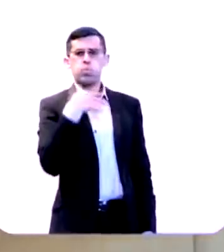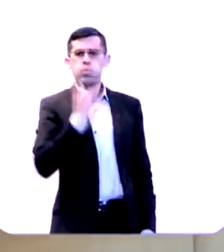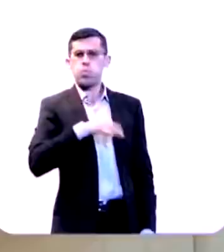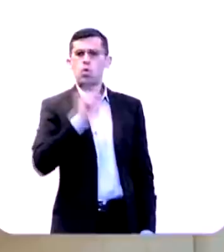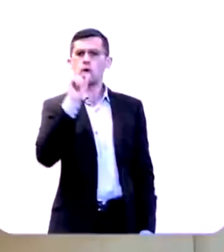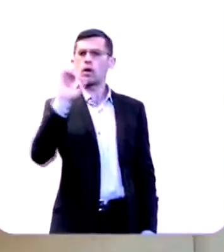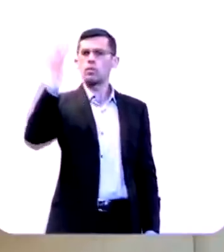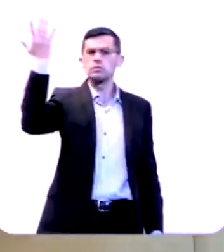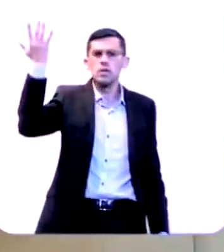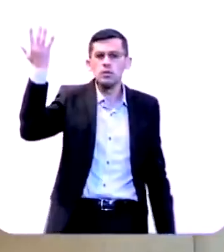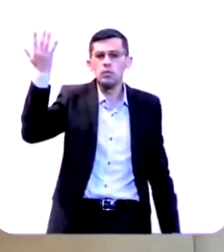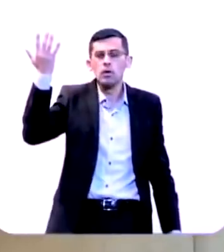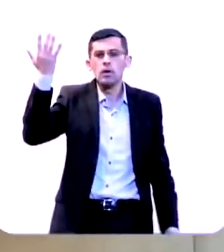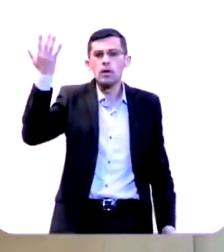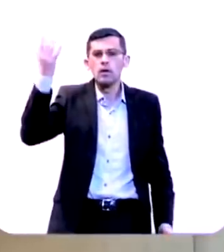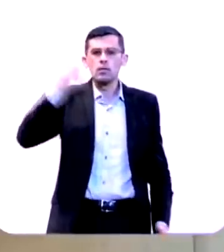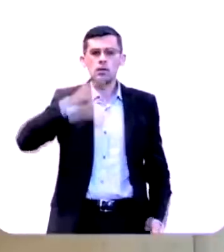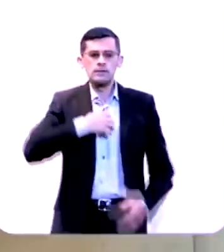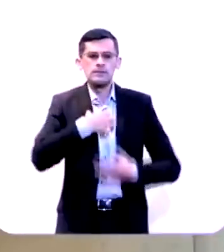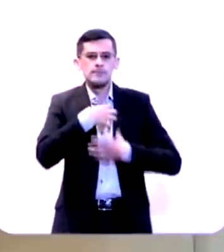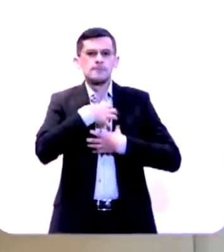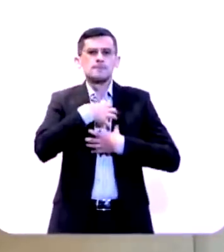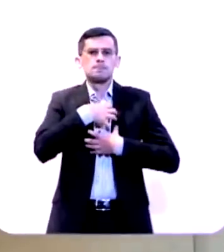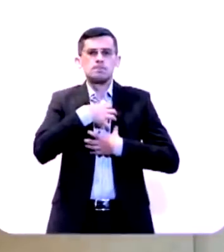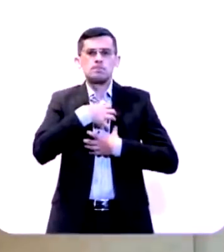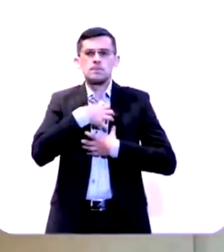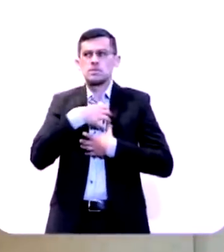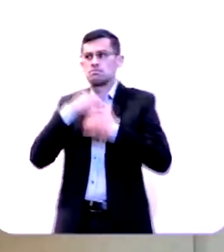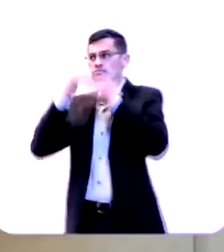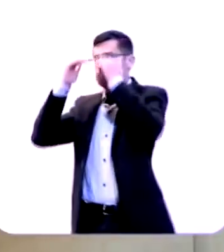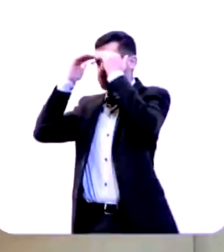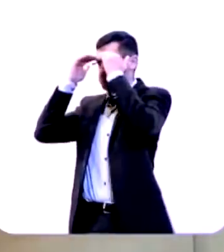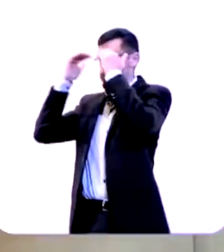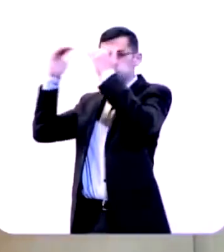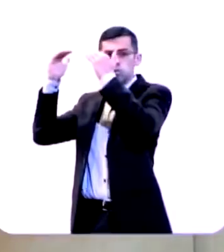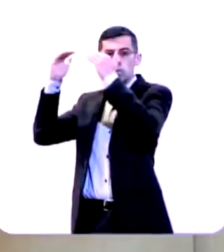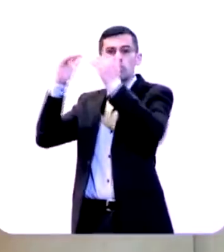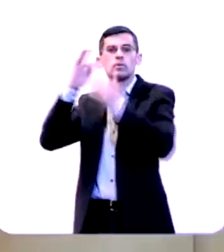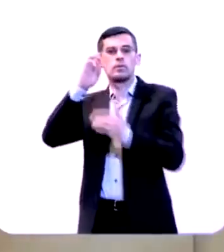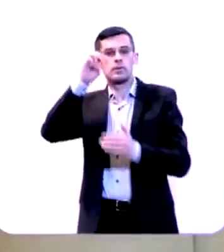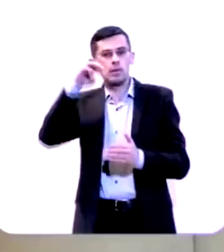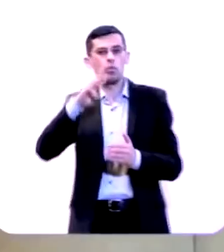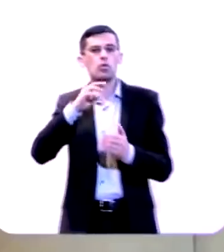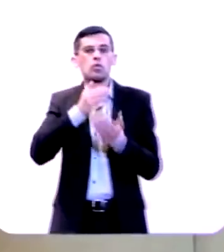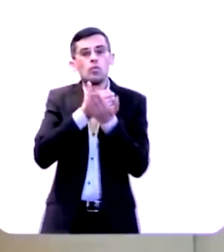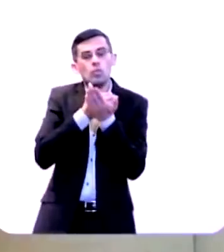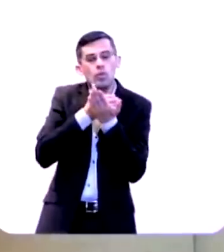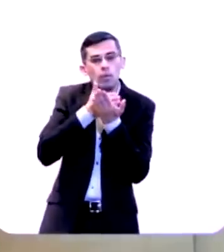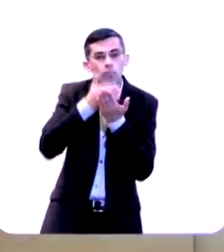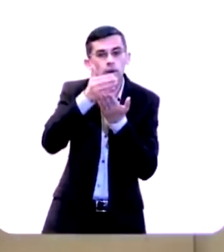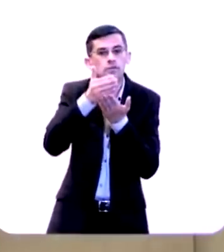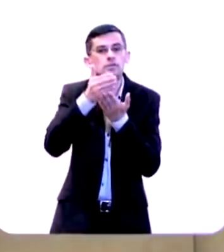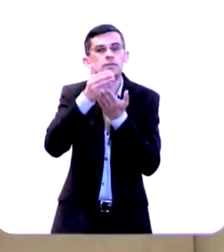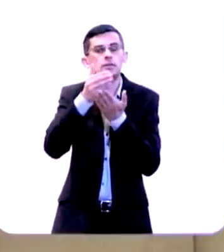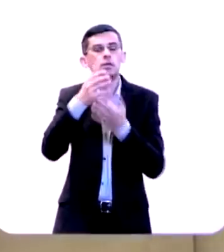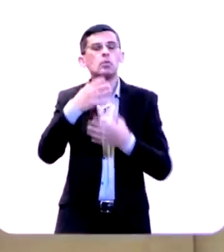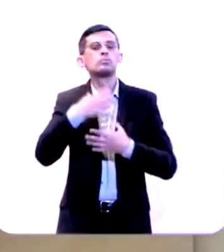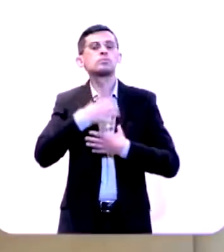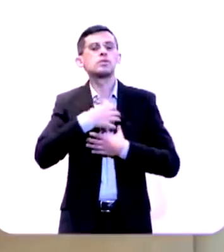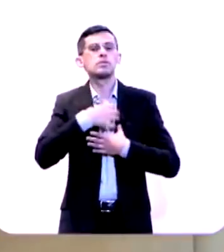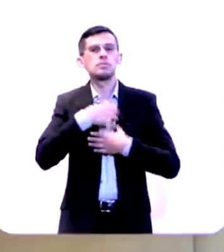e diz o que está acontecendo vem um temor no coração temor do Senhor começa com